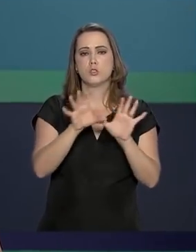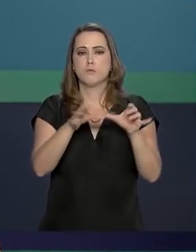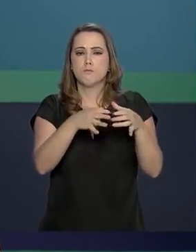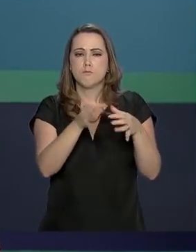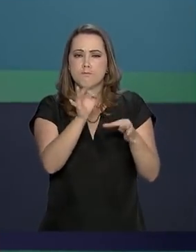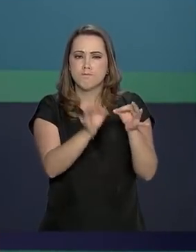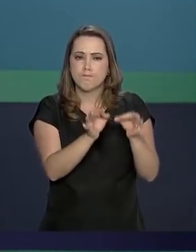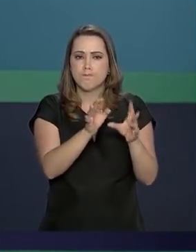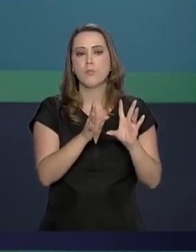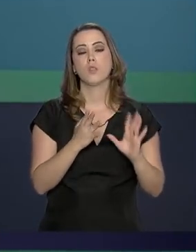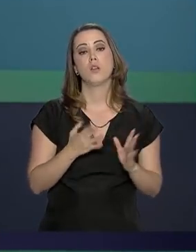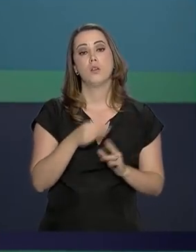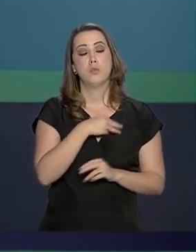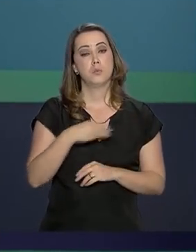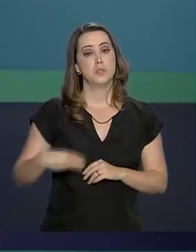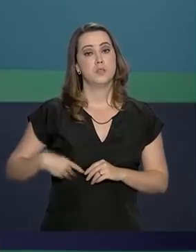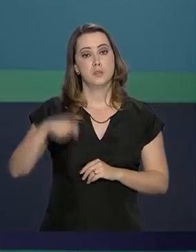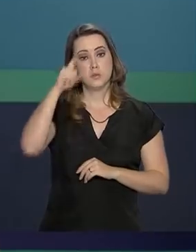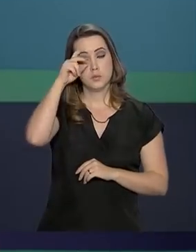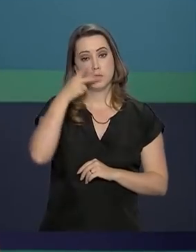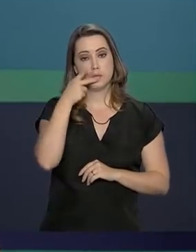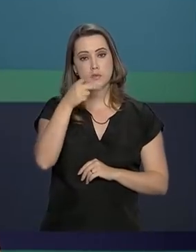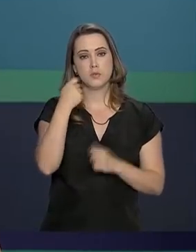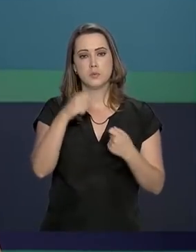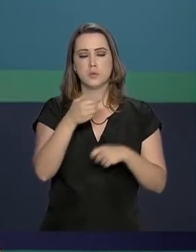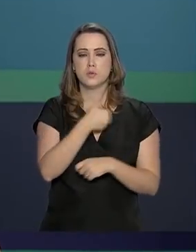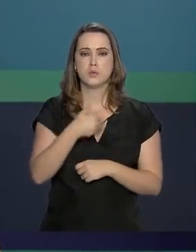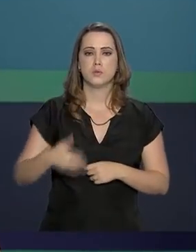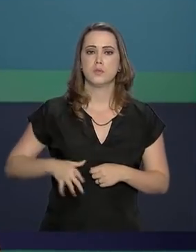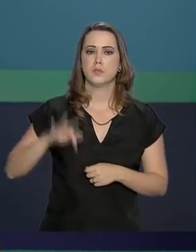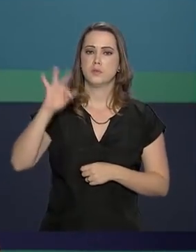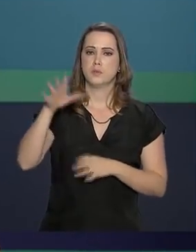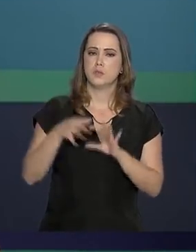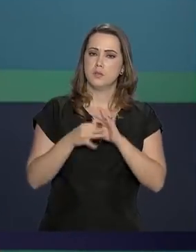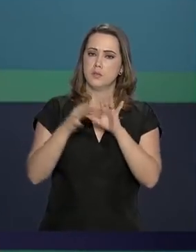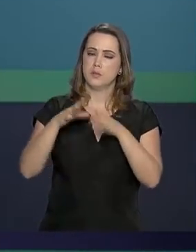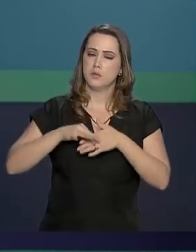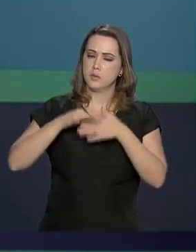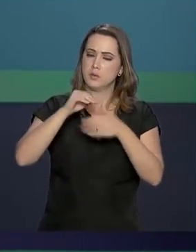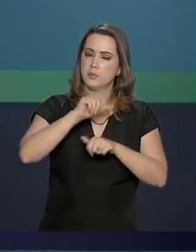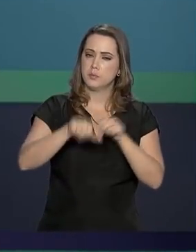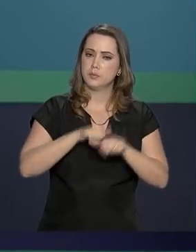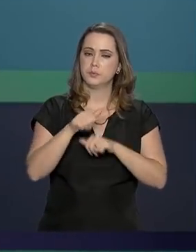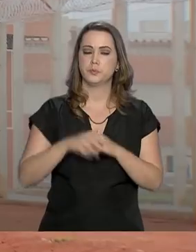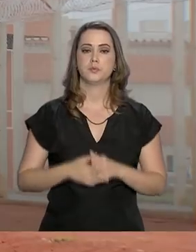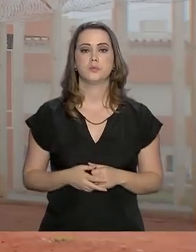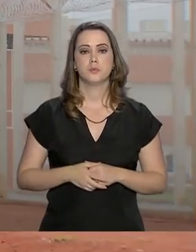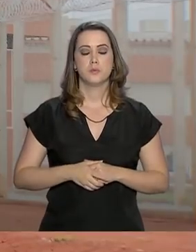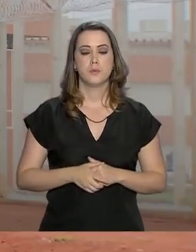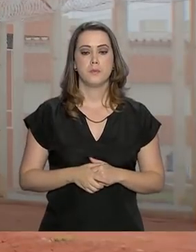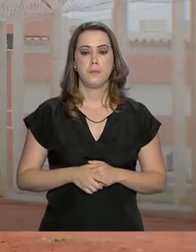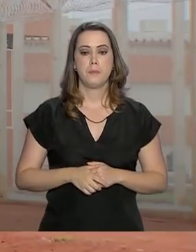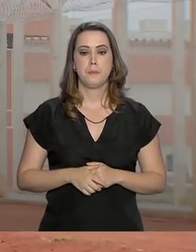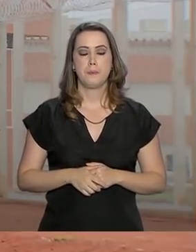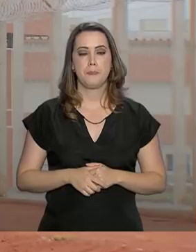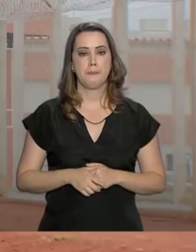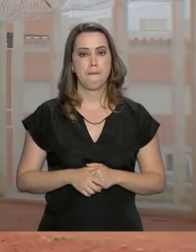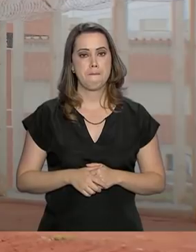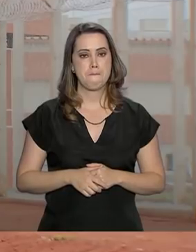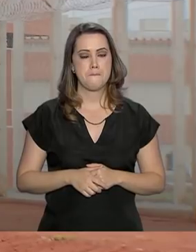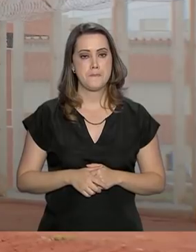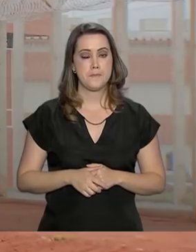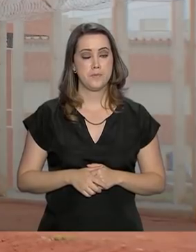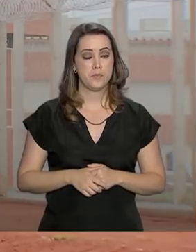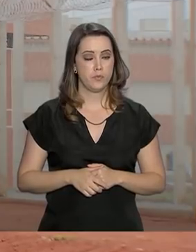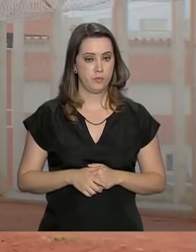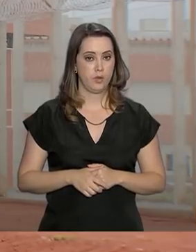O ministro Sérgio Mouro reafirmou que é dever do governo federal liderar mudanças. Dar mais